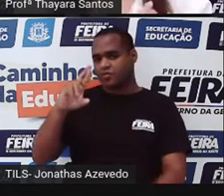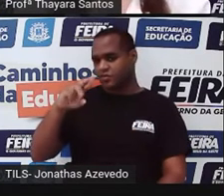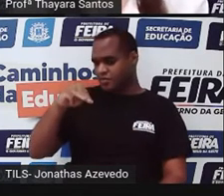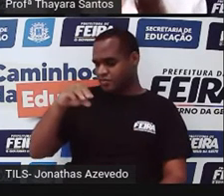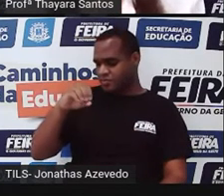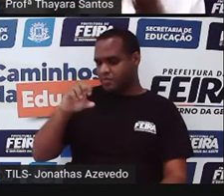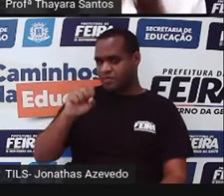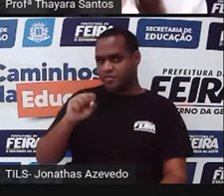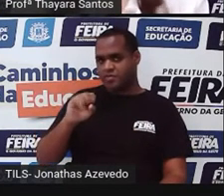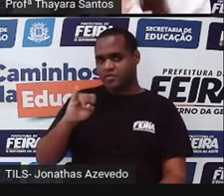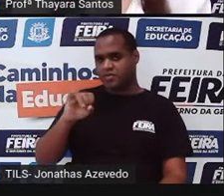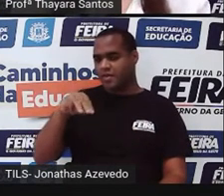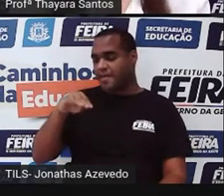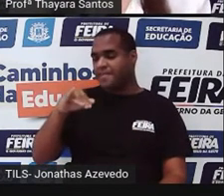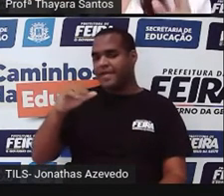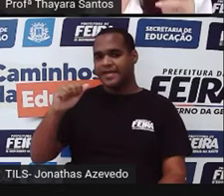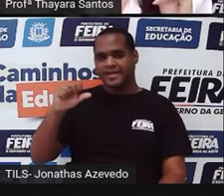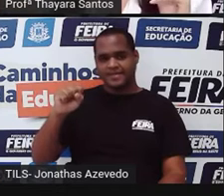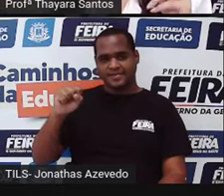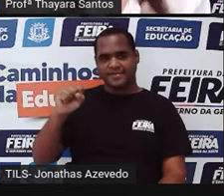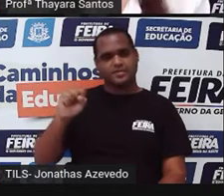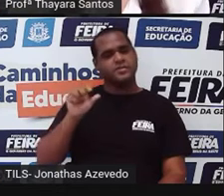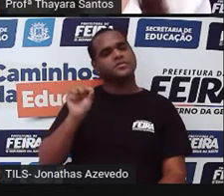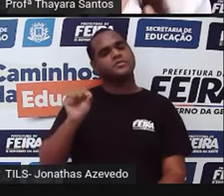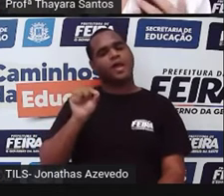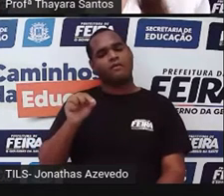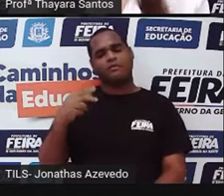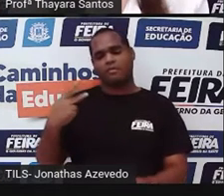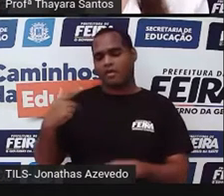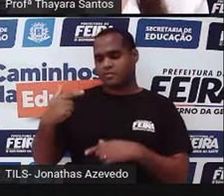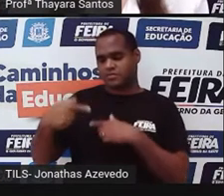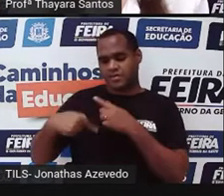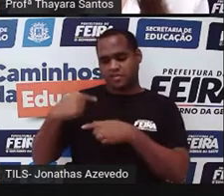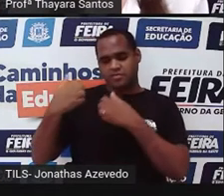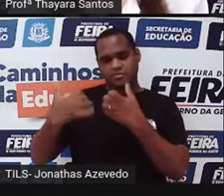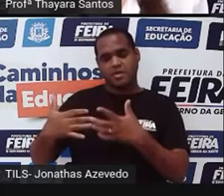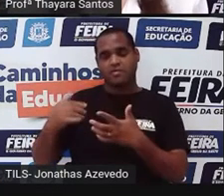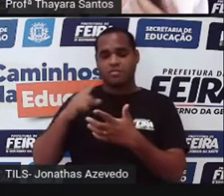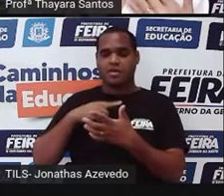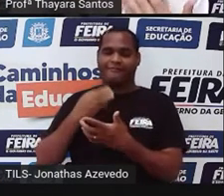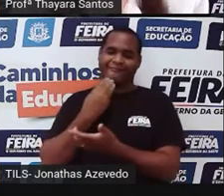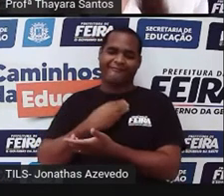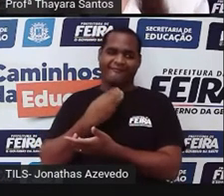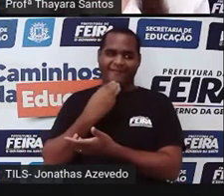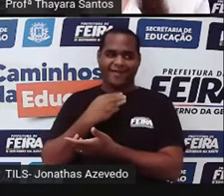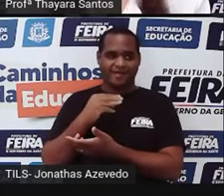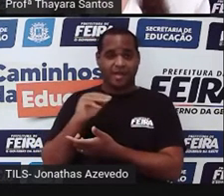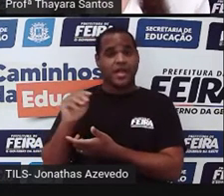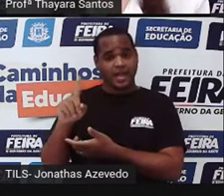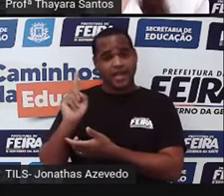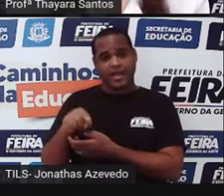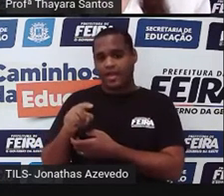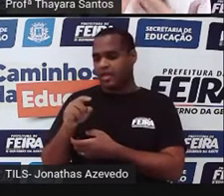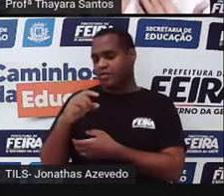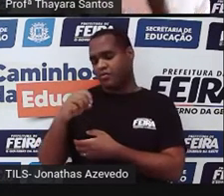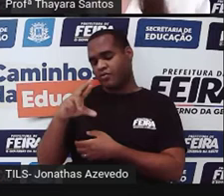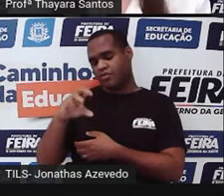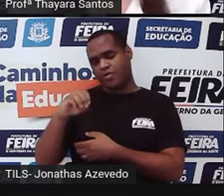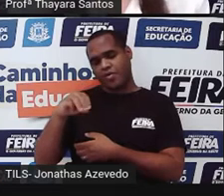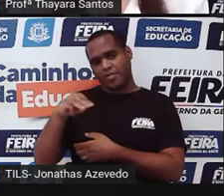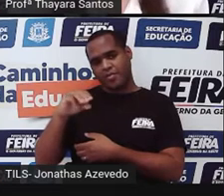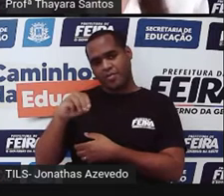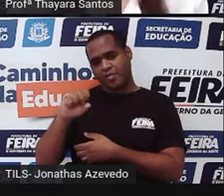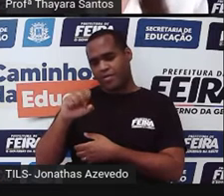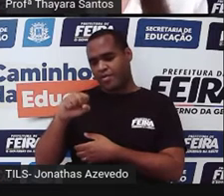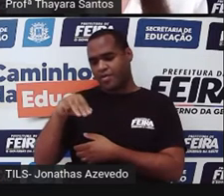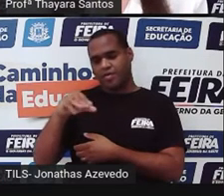gene que vai vir com alguma alteração, com algum defeito. Nesse caso, é o próprio cromossomo que ocorreu algum erro